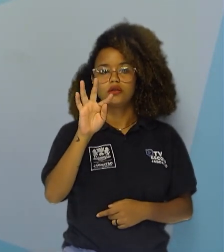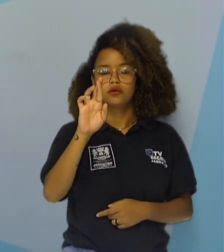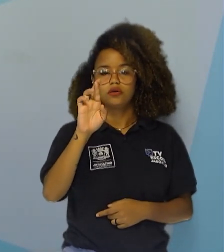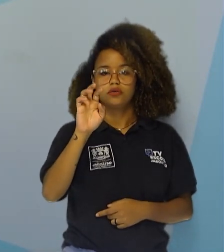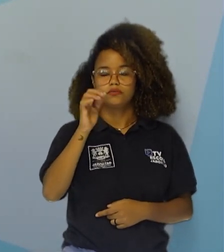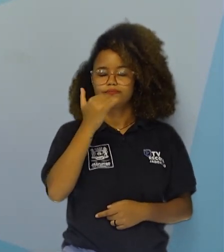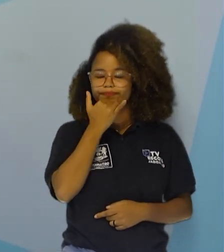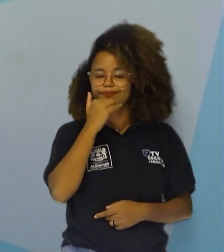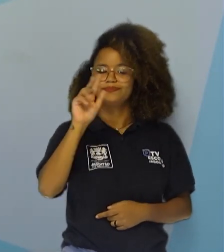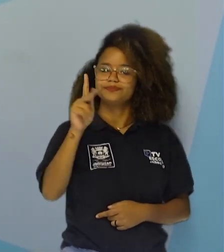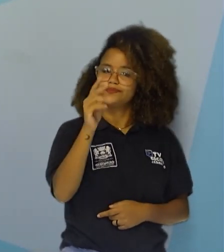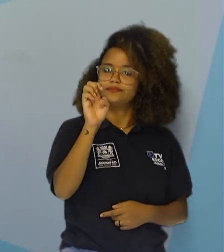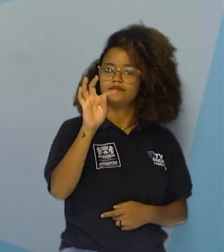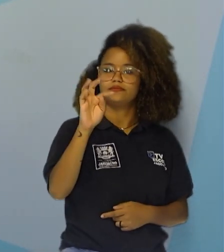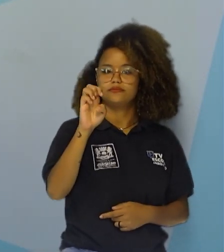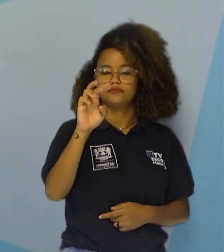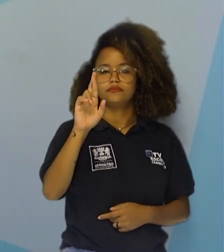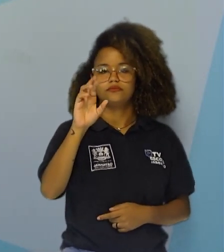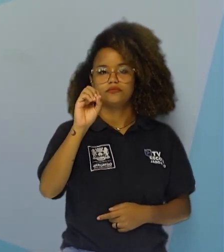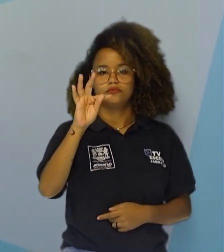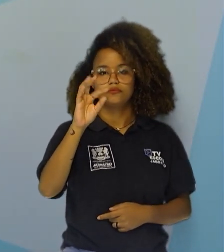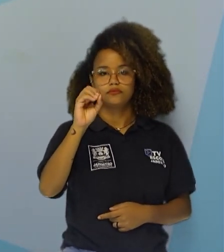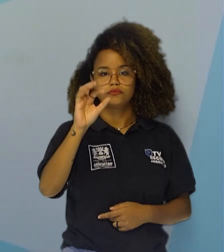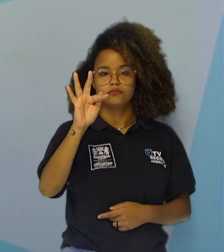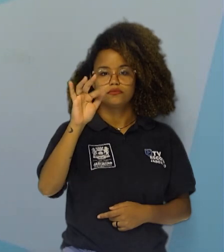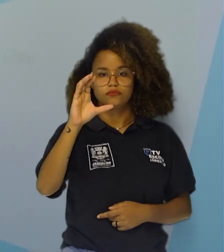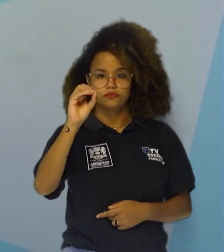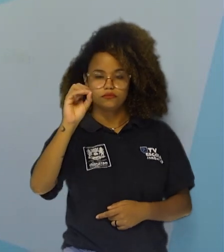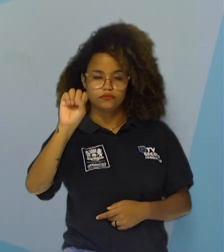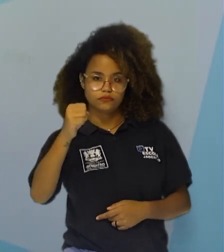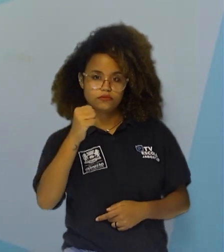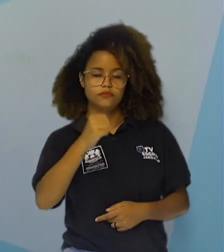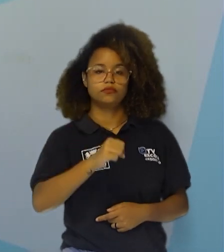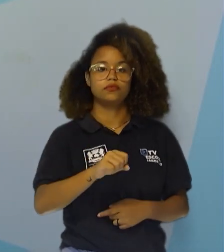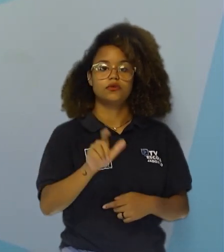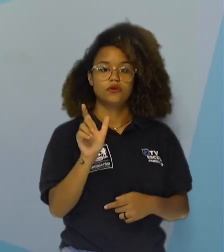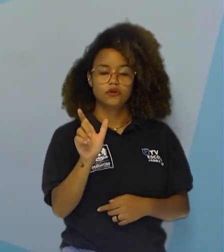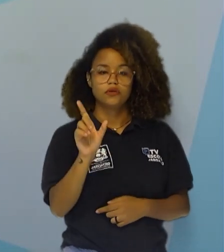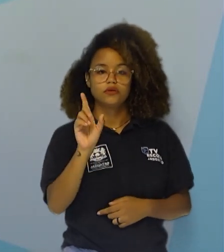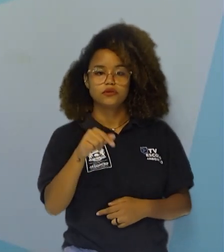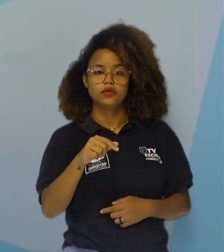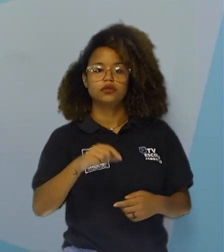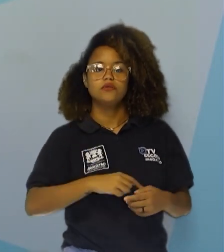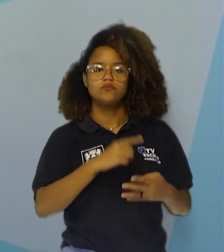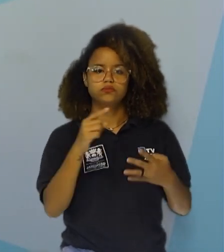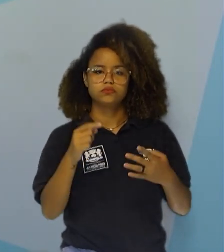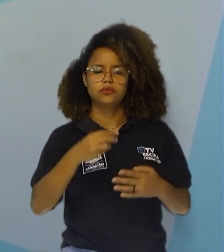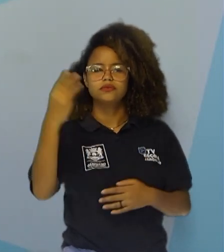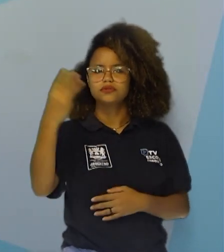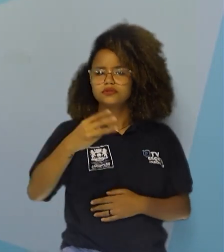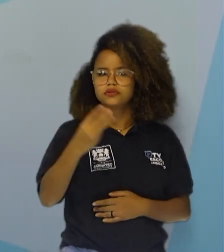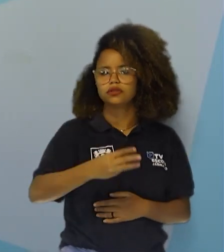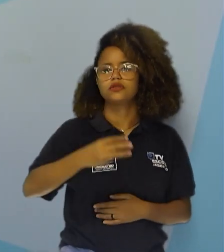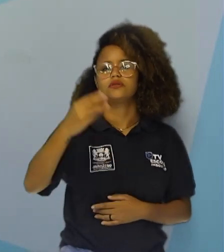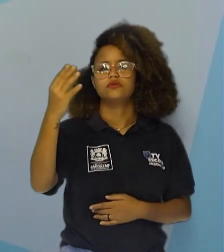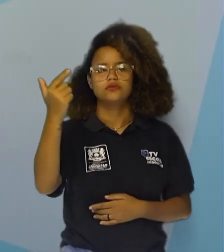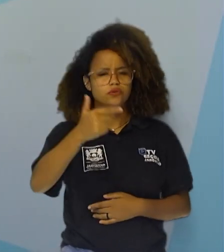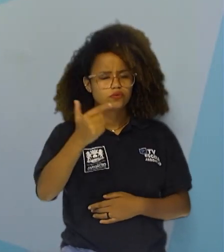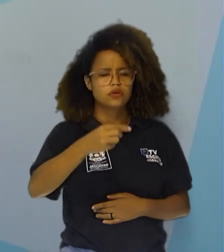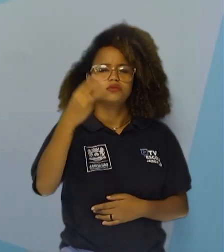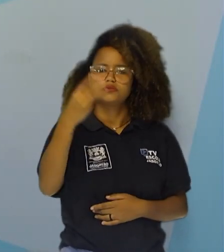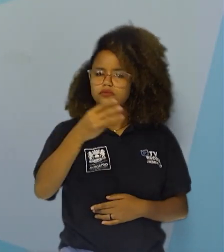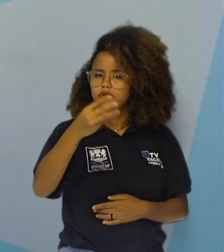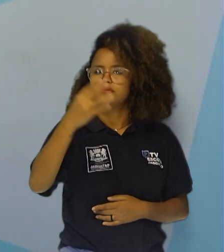organismos consumidores podem ser ainda classificados como primário, secundário, terciário, quartenário e assim